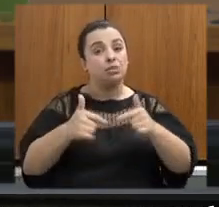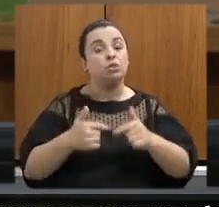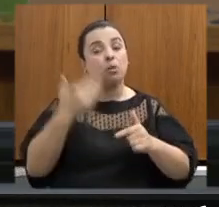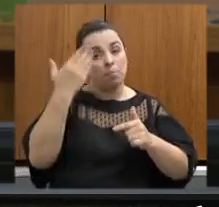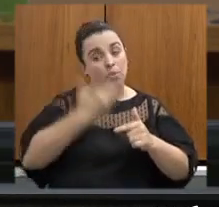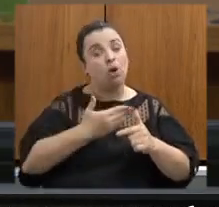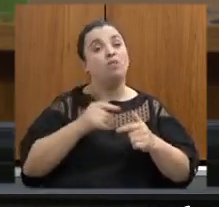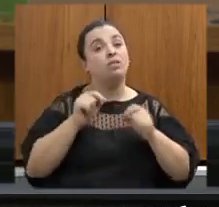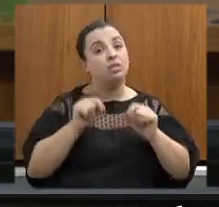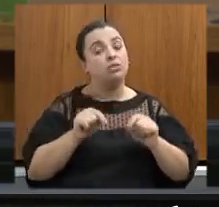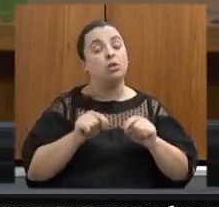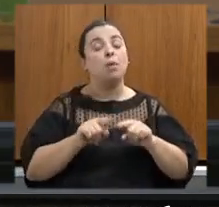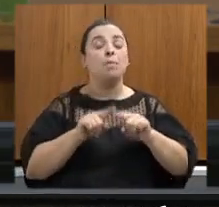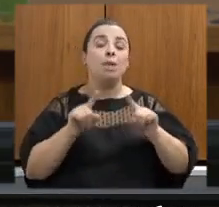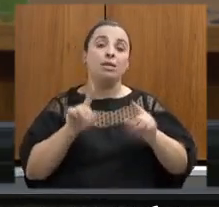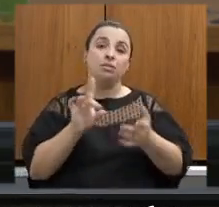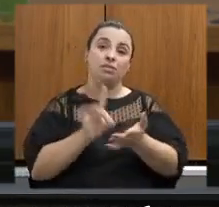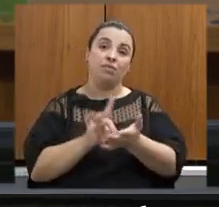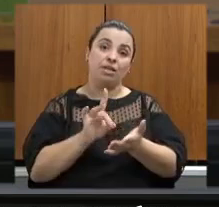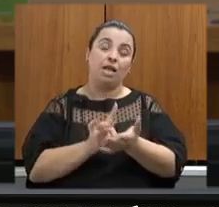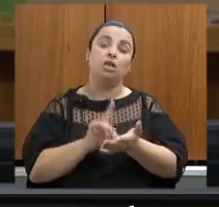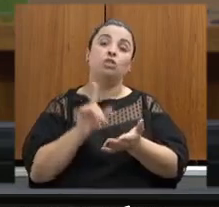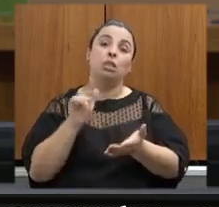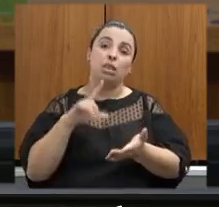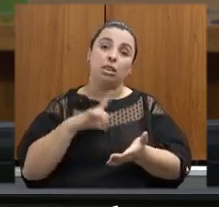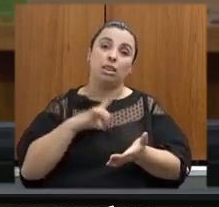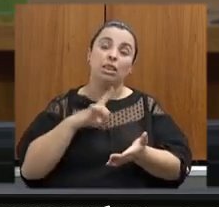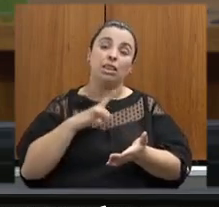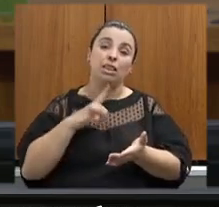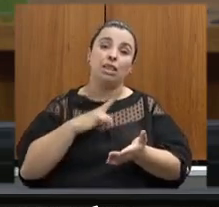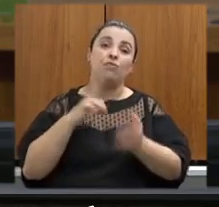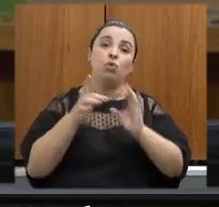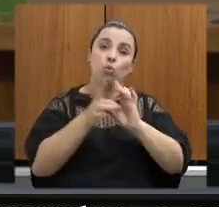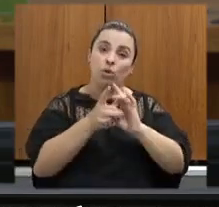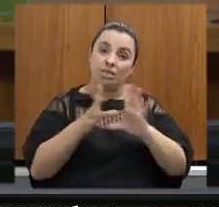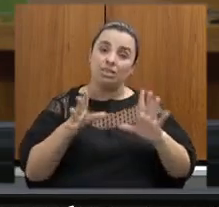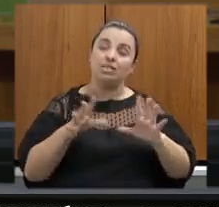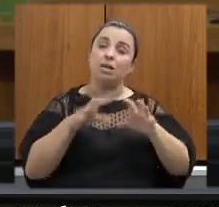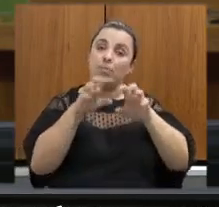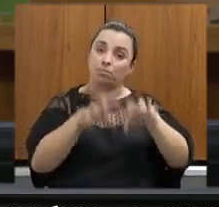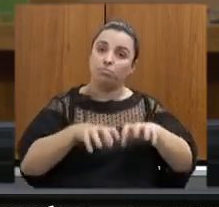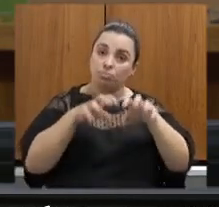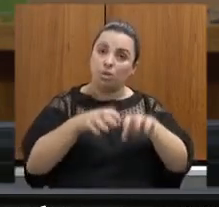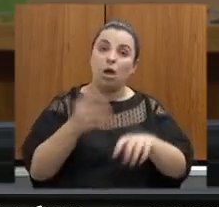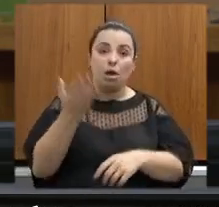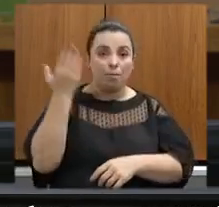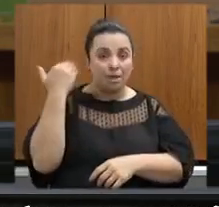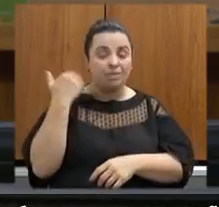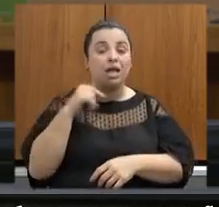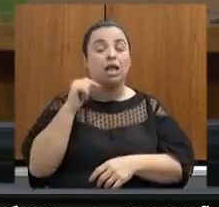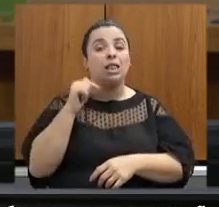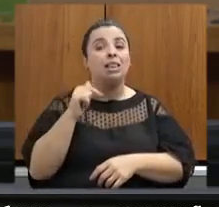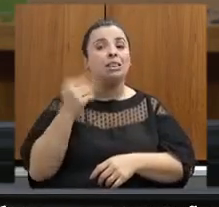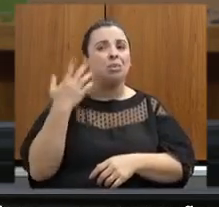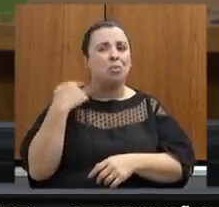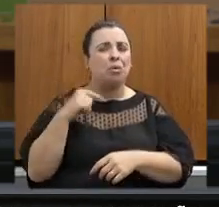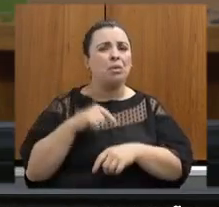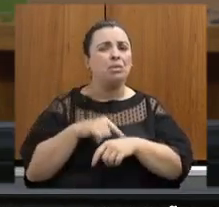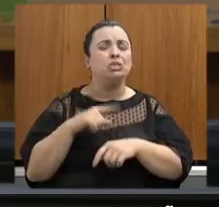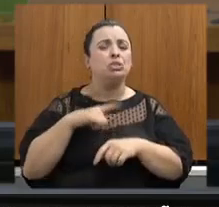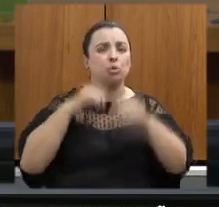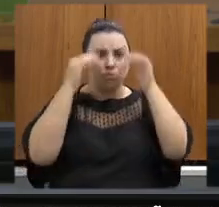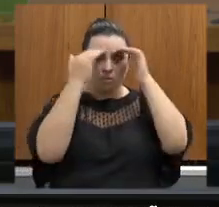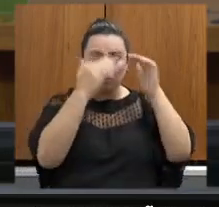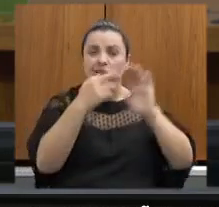isso agora de fato o licenciamento ambiental concedido naquele momento ele observou as regras vigentes